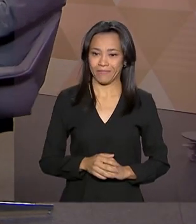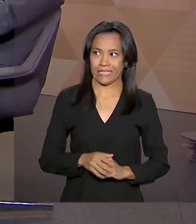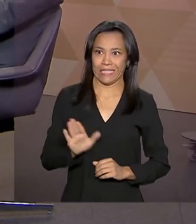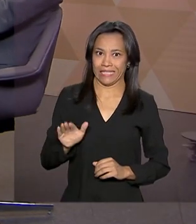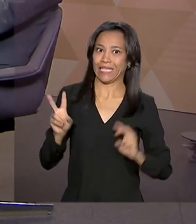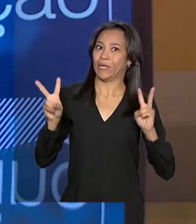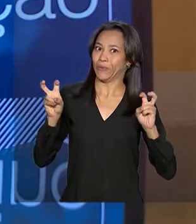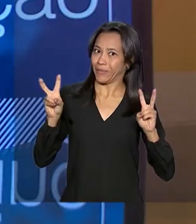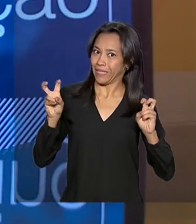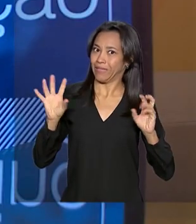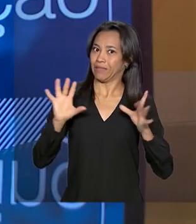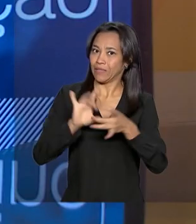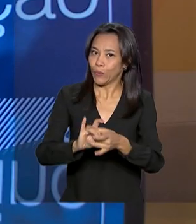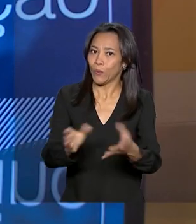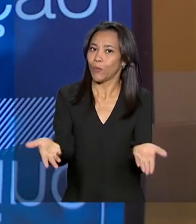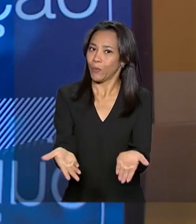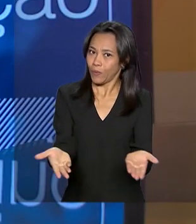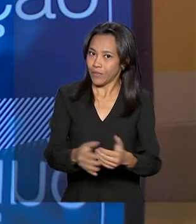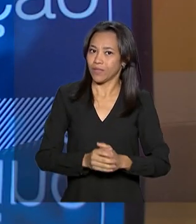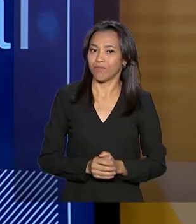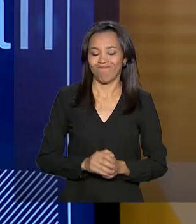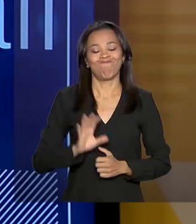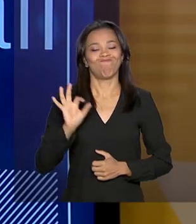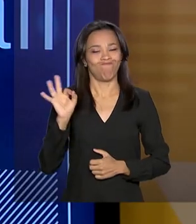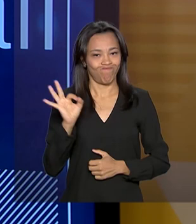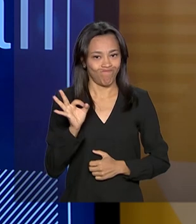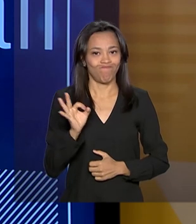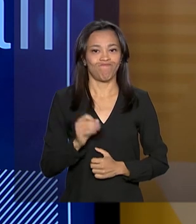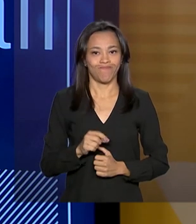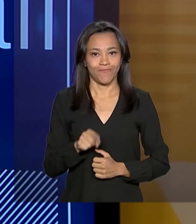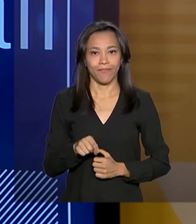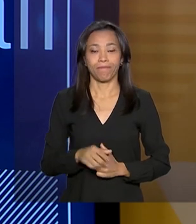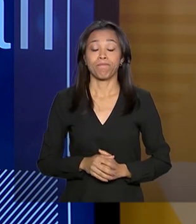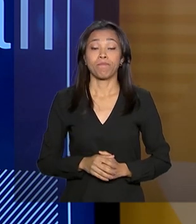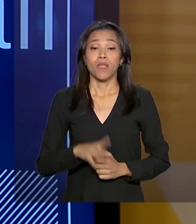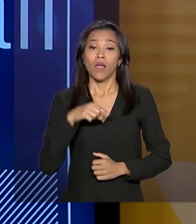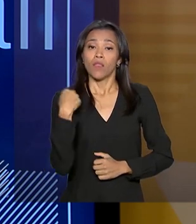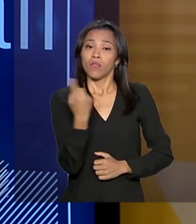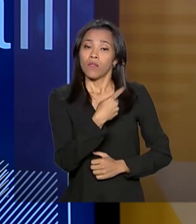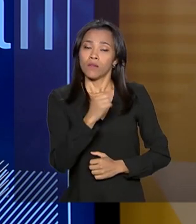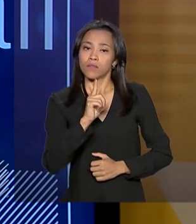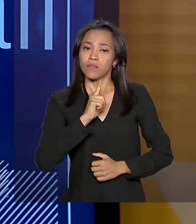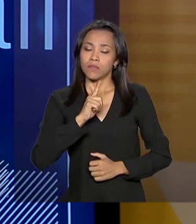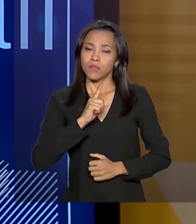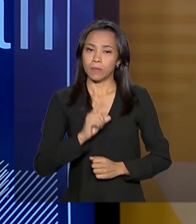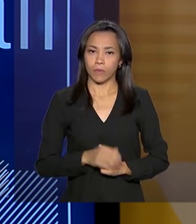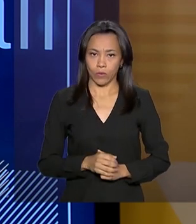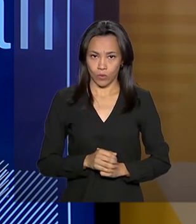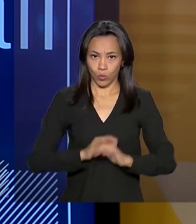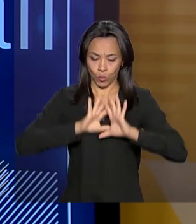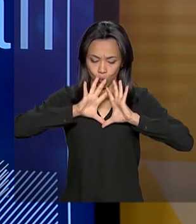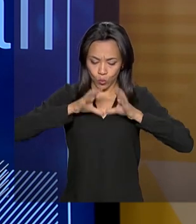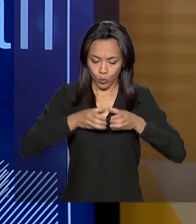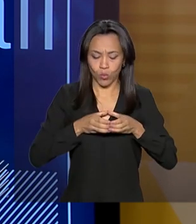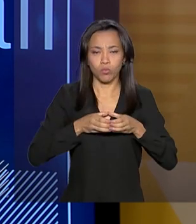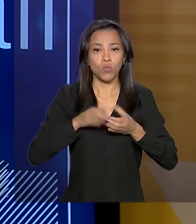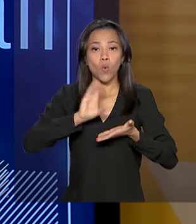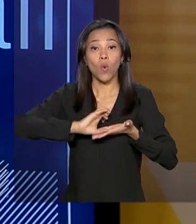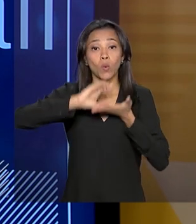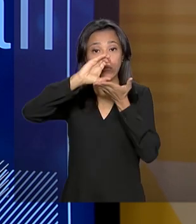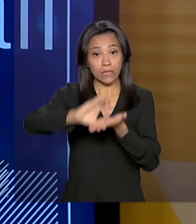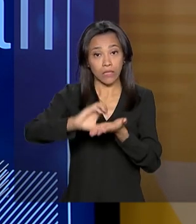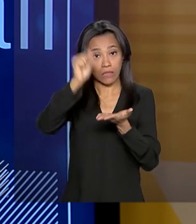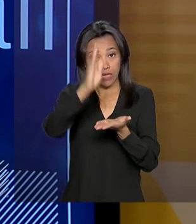atual também, né? Tema atualíssimo. Nós temos um comitê, um conselho nacional